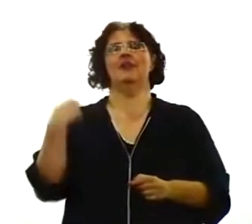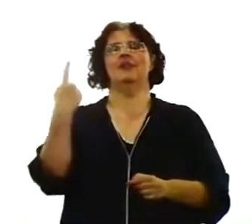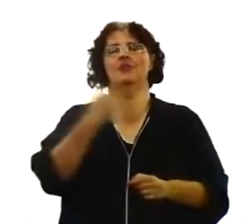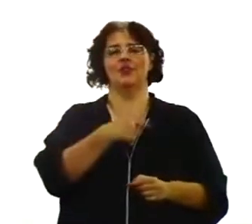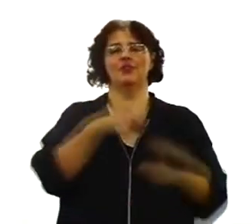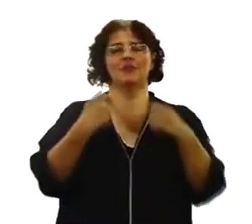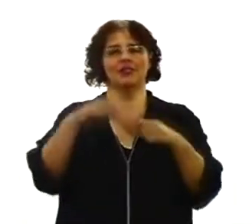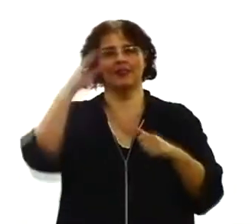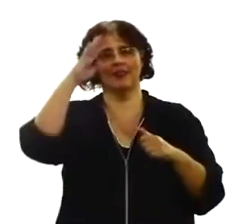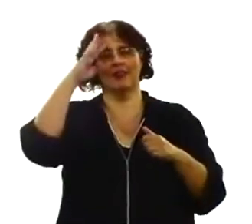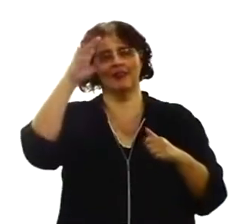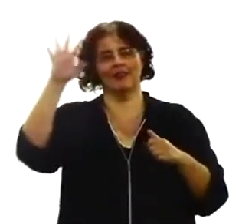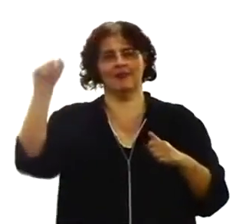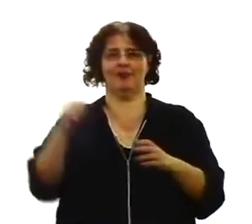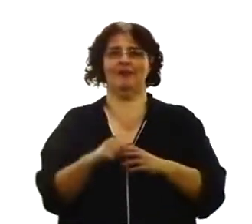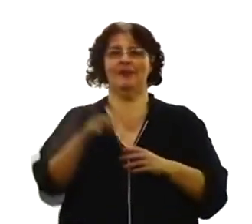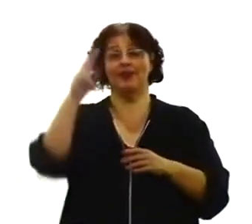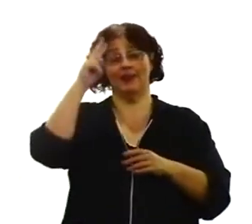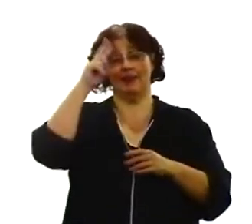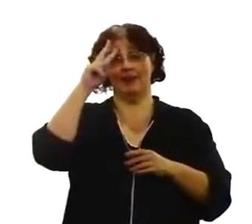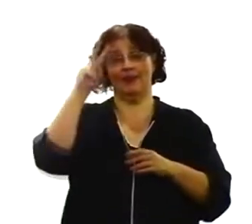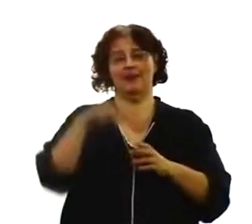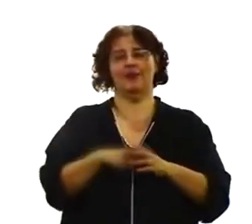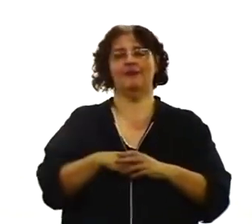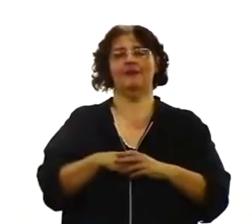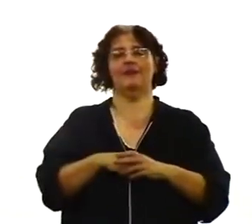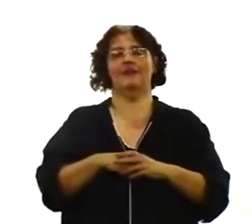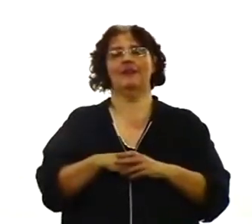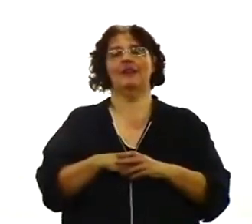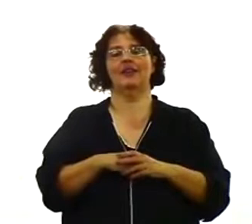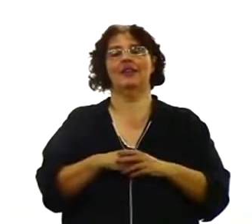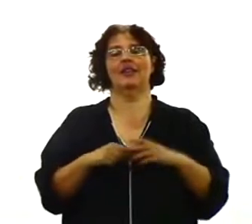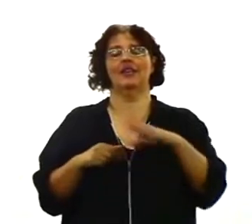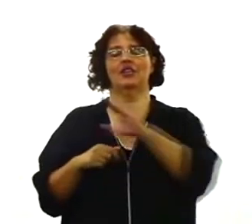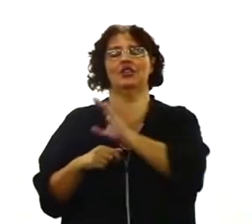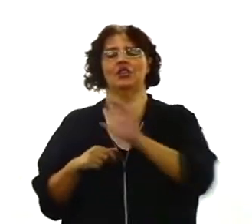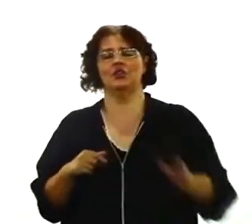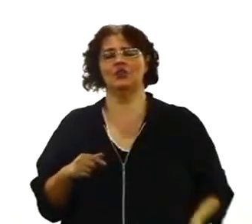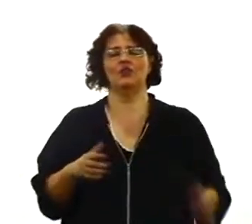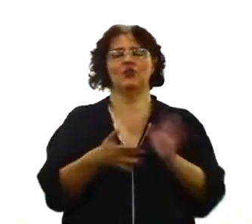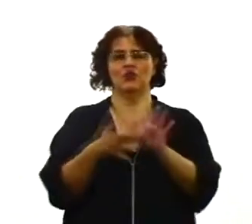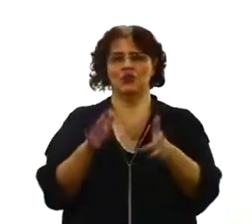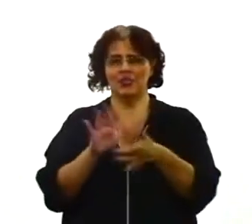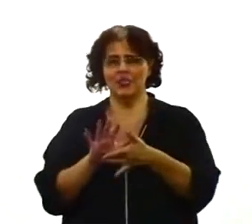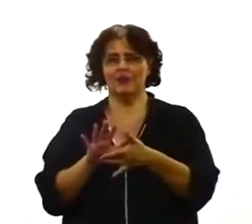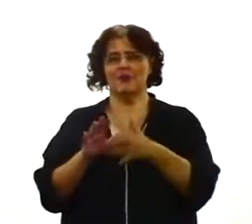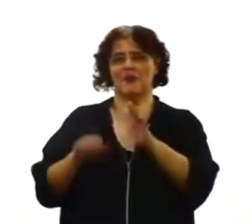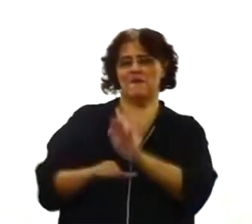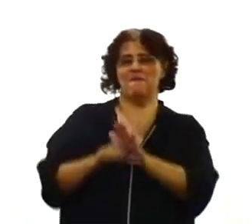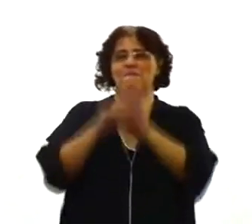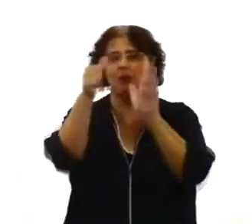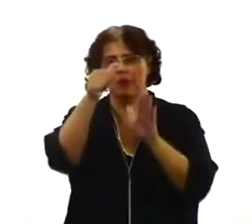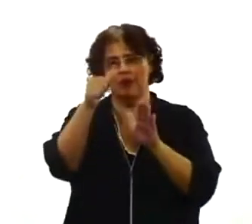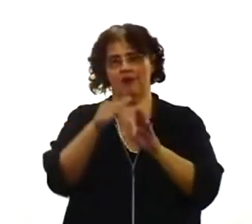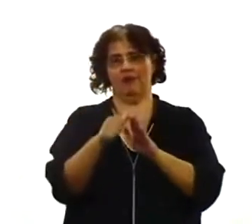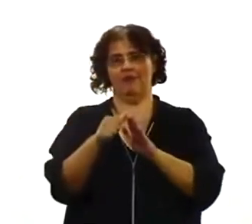lembrar, num dia como hoje, é que Cristo é a primícia. É o primeiro. Conferiu a nós a condição de